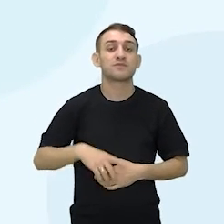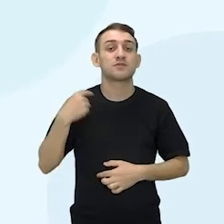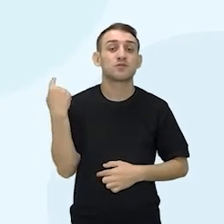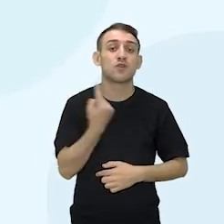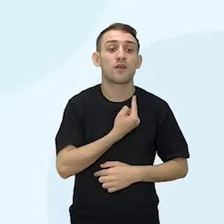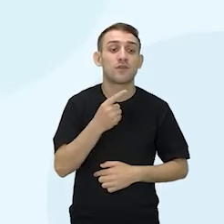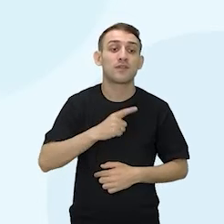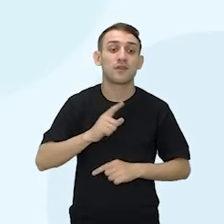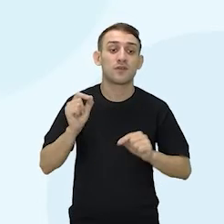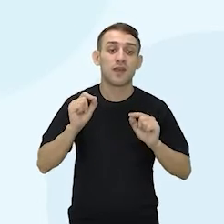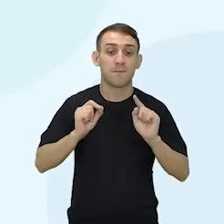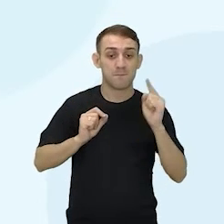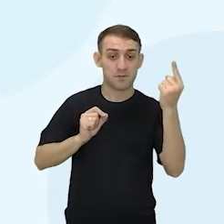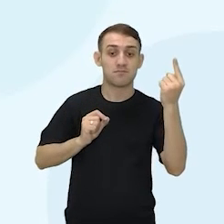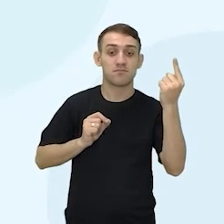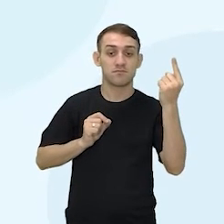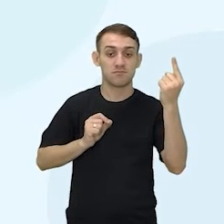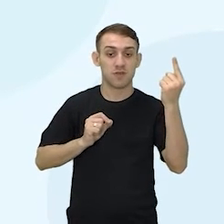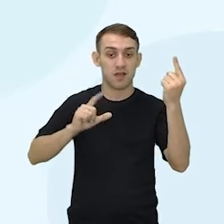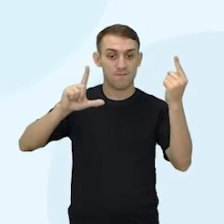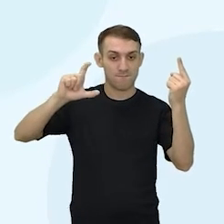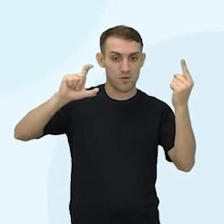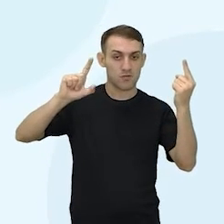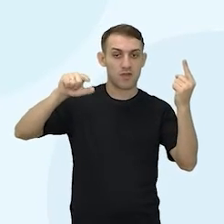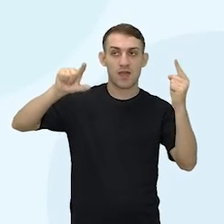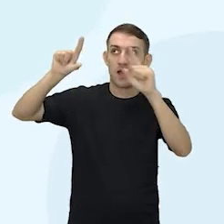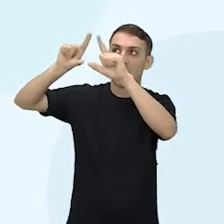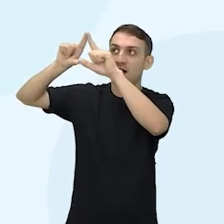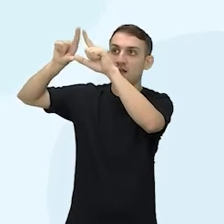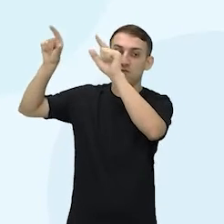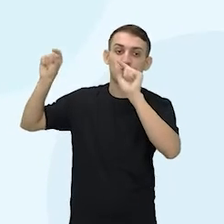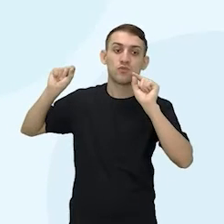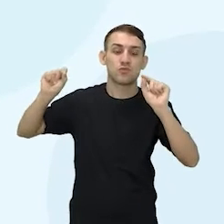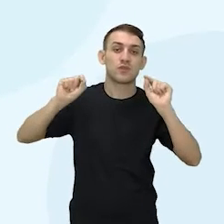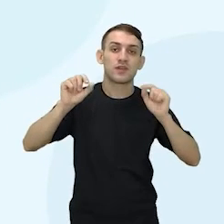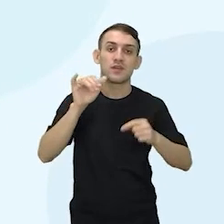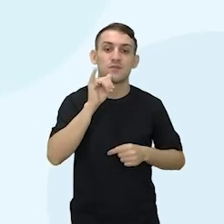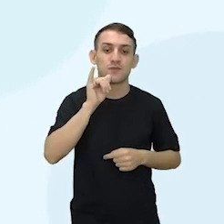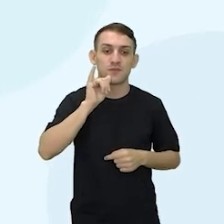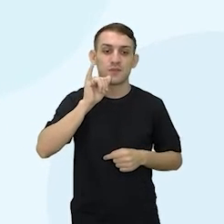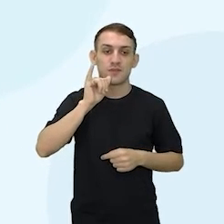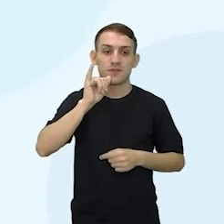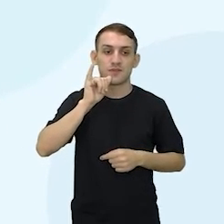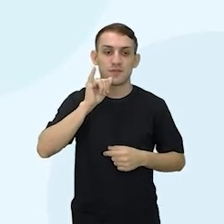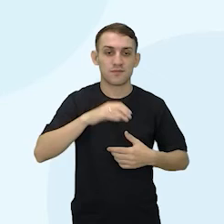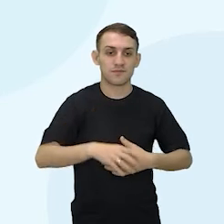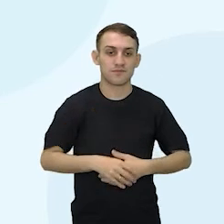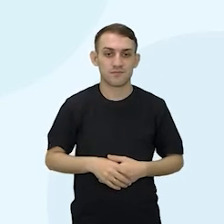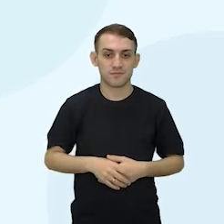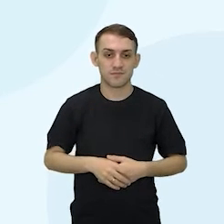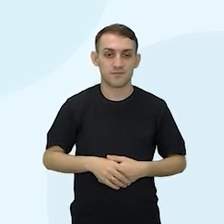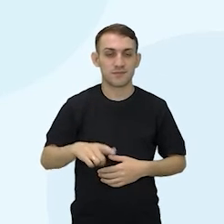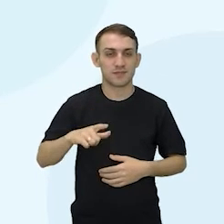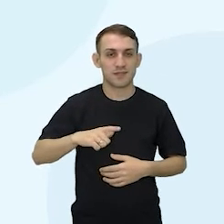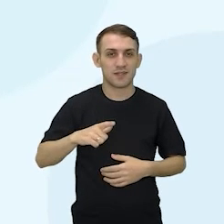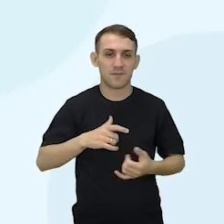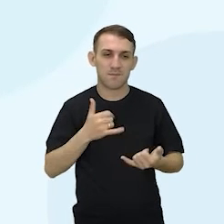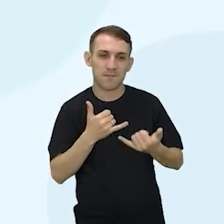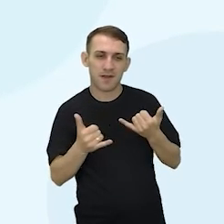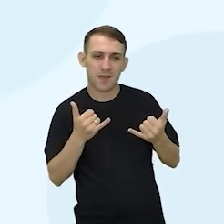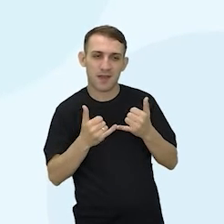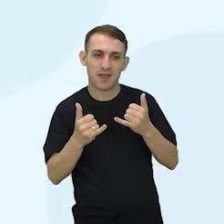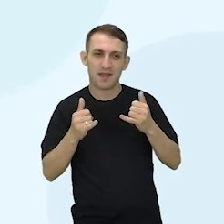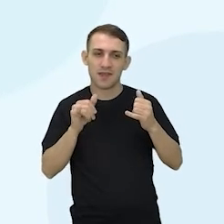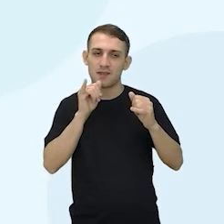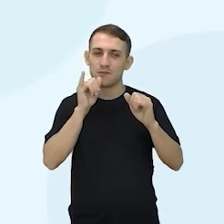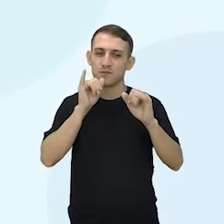gente tem aí a primeira imagem, a primeira lua, ela é aminguante. Ah, É quando está entrando a sombra,